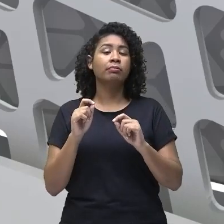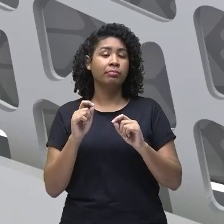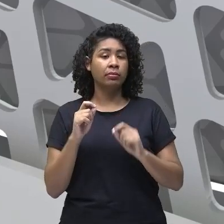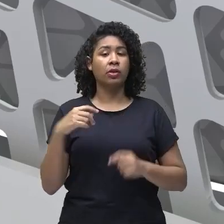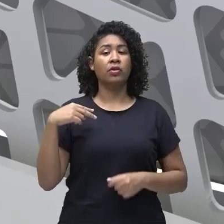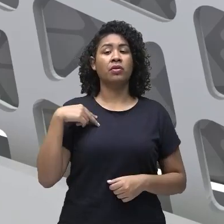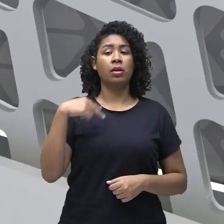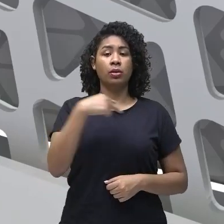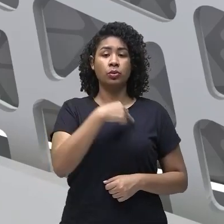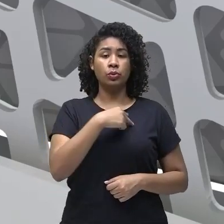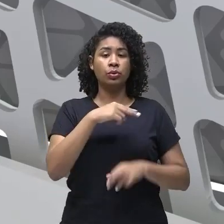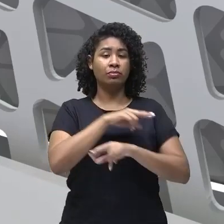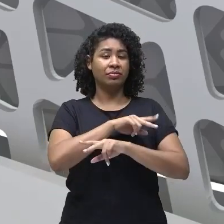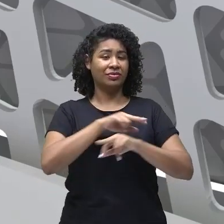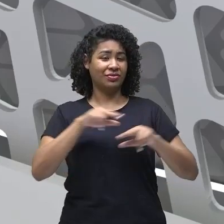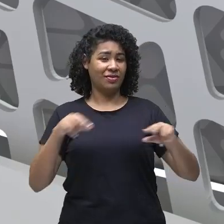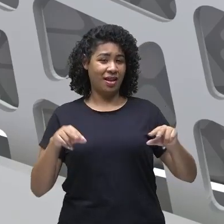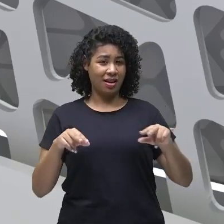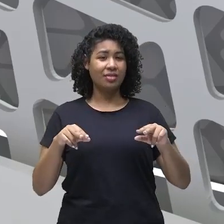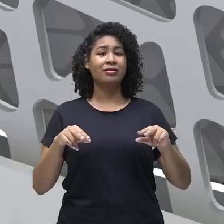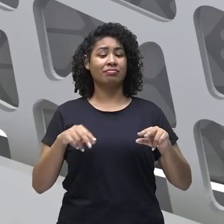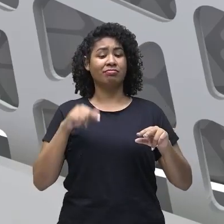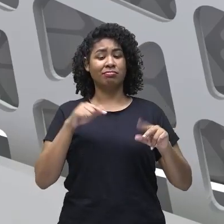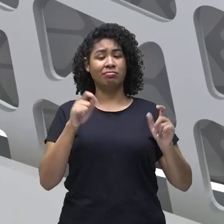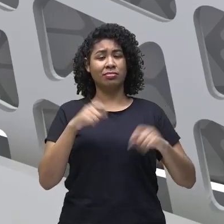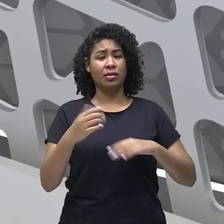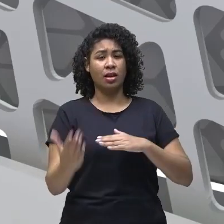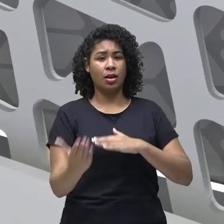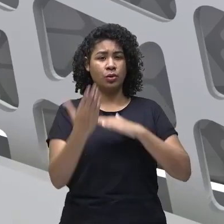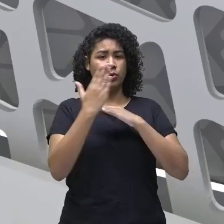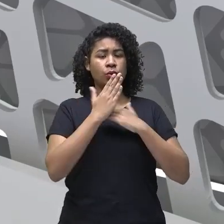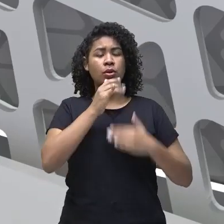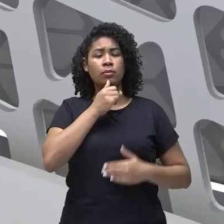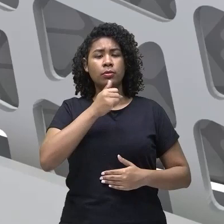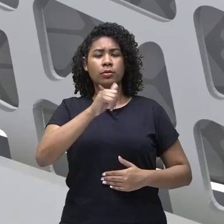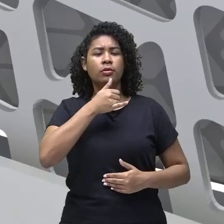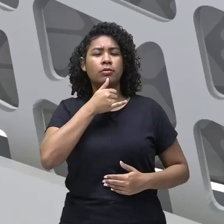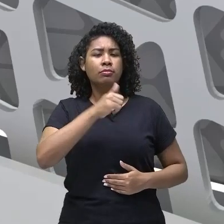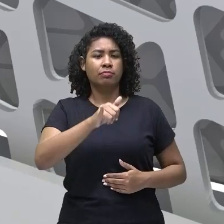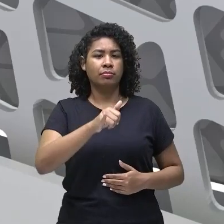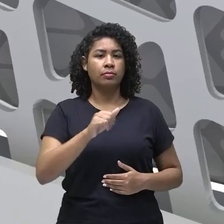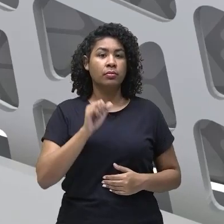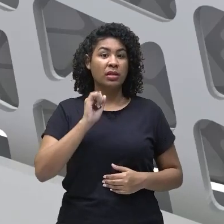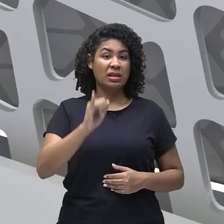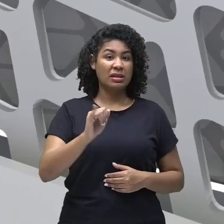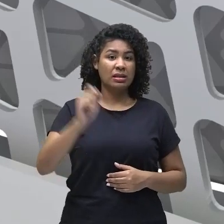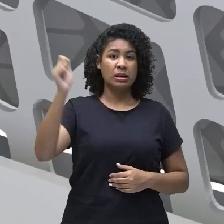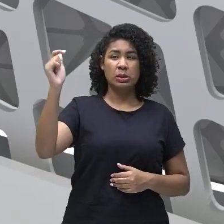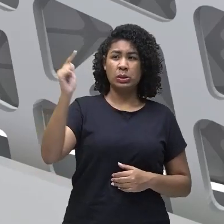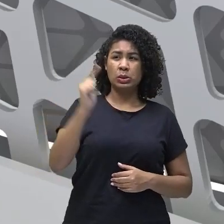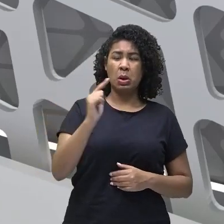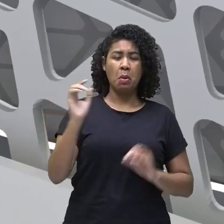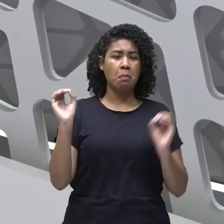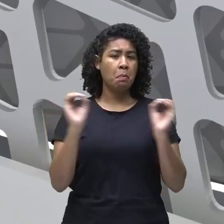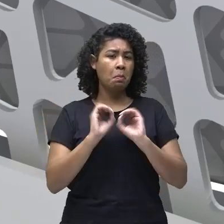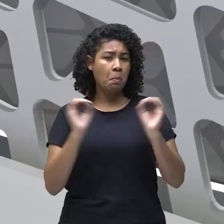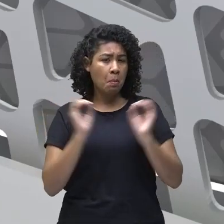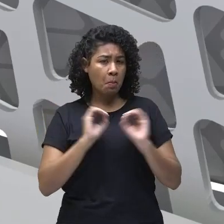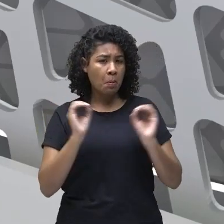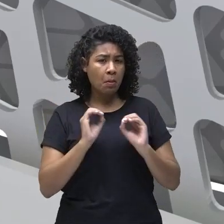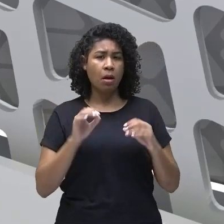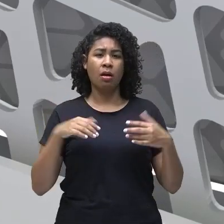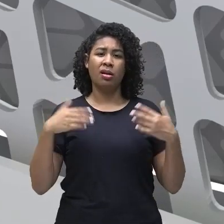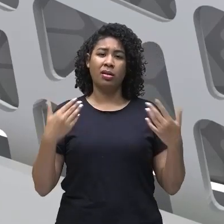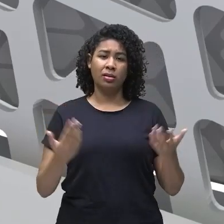vegetais são fontes de energia para nosso planeta. Então, se não tiver Sol, se não tiver luz solar, a